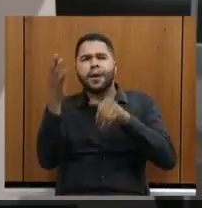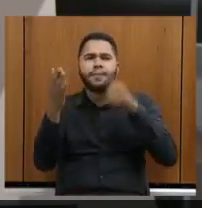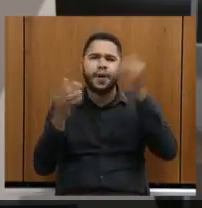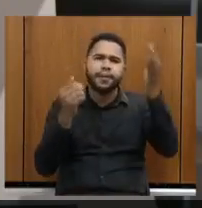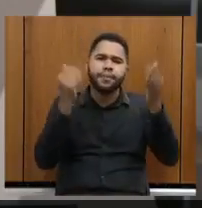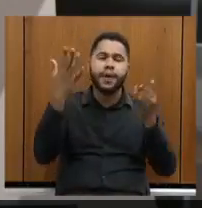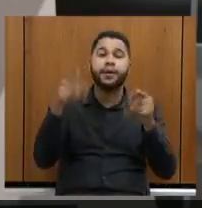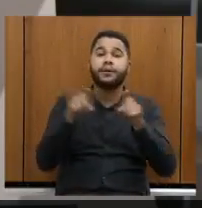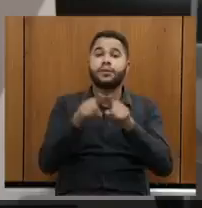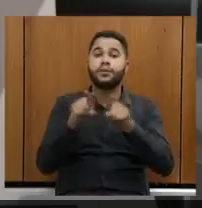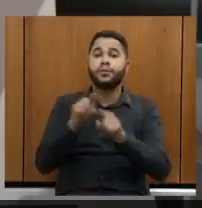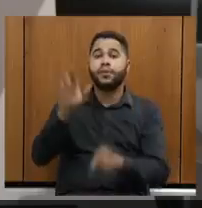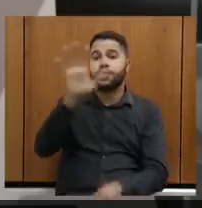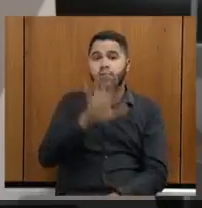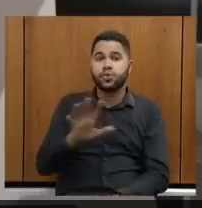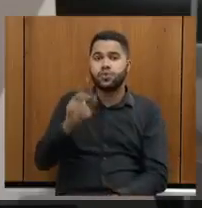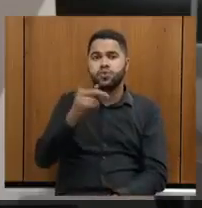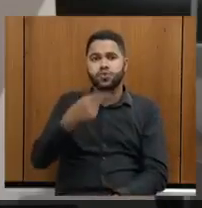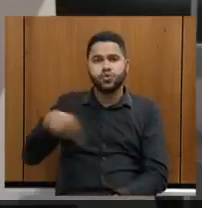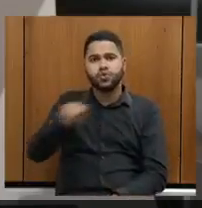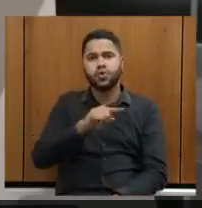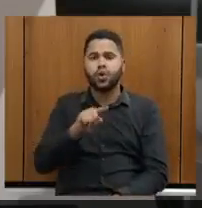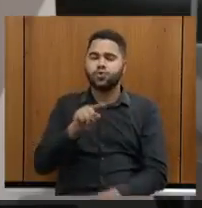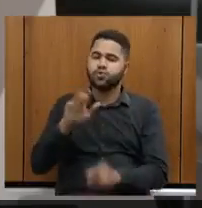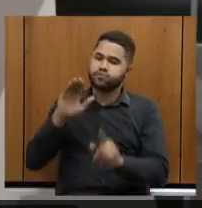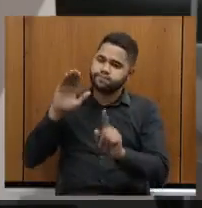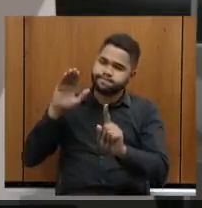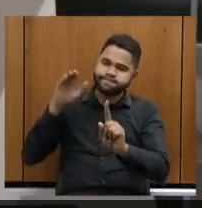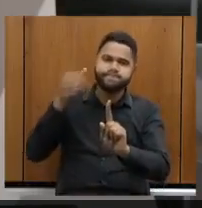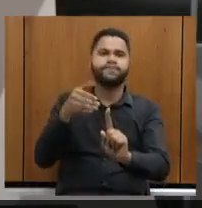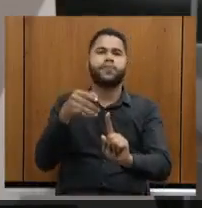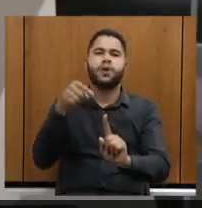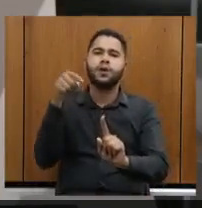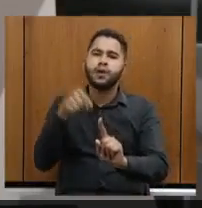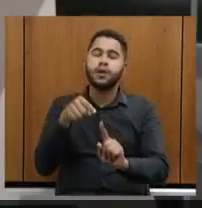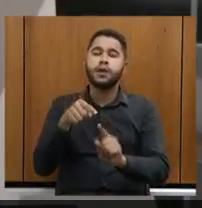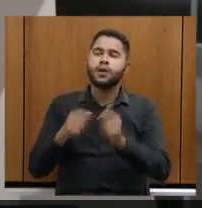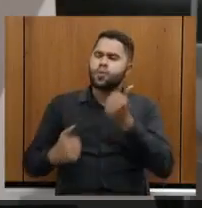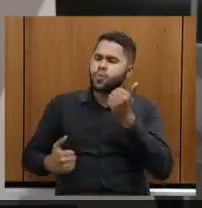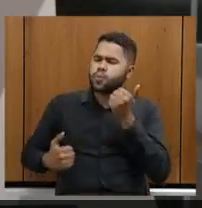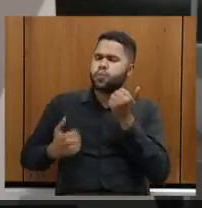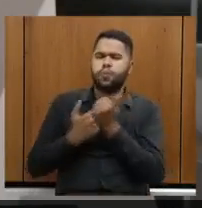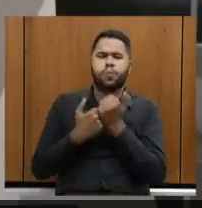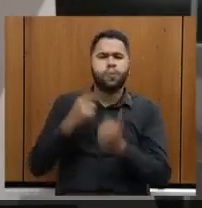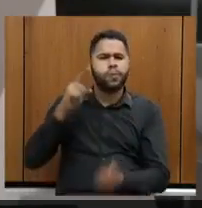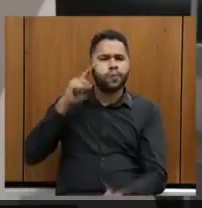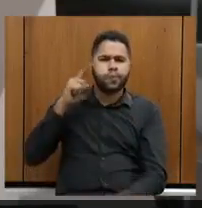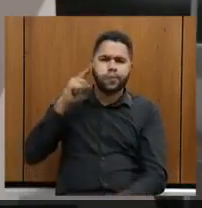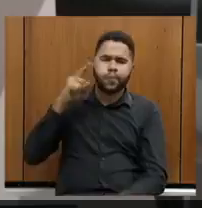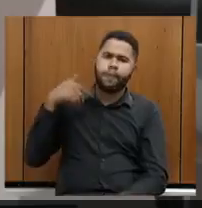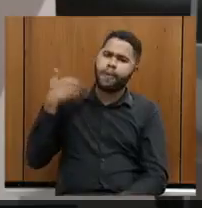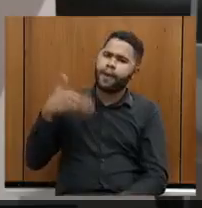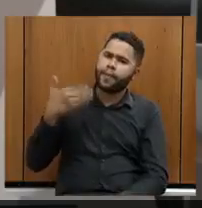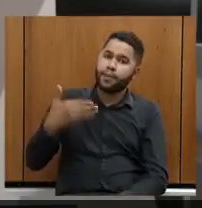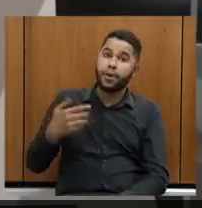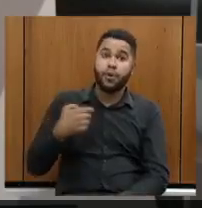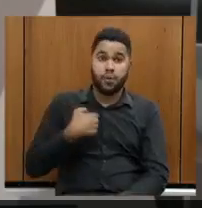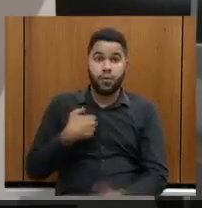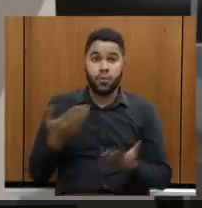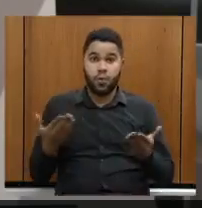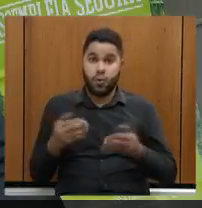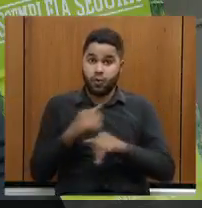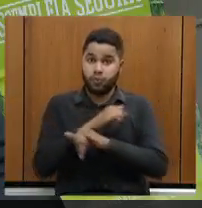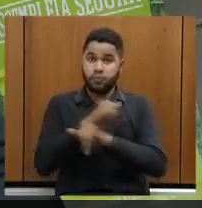nacionalização dos nossos destinos e sendo um apoio cotidiano. Hoje eu posso dizer que